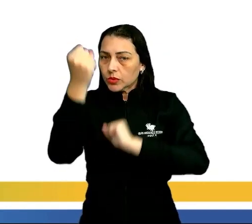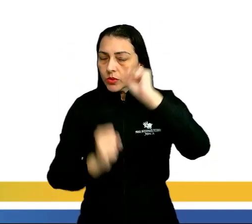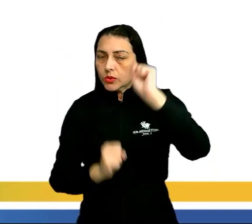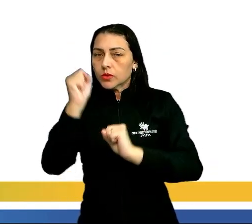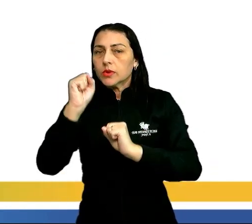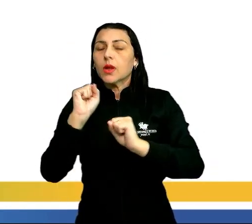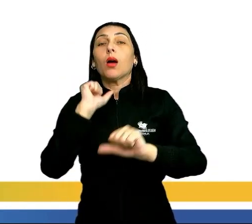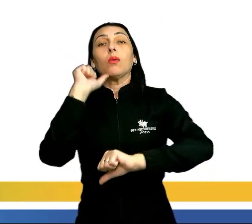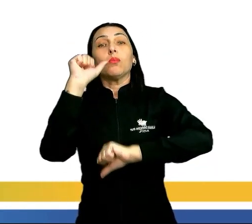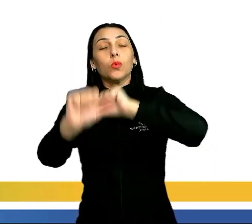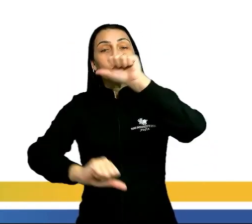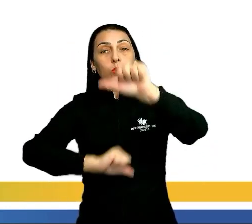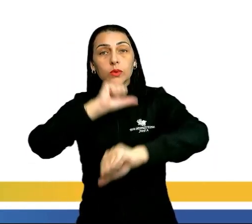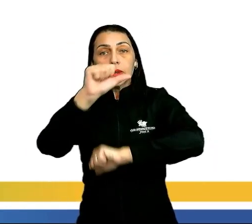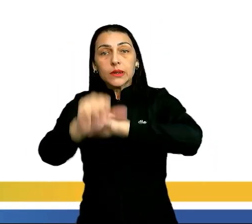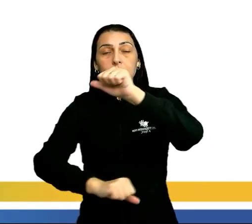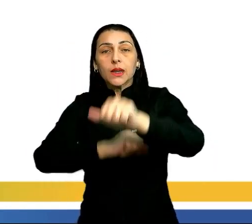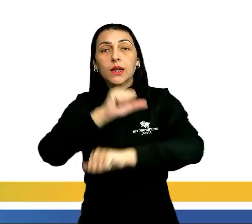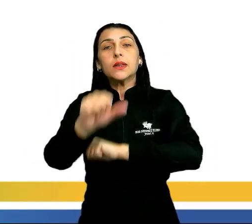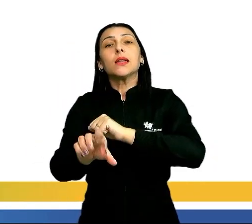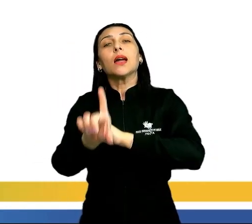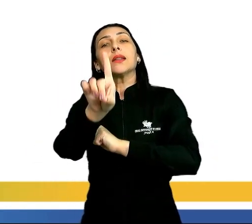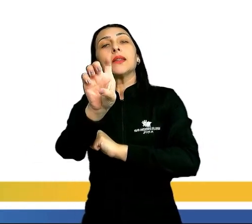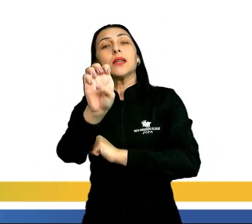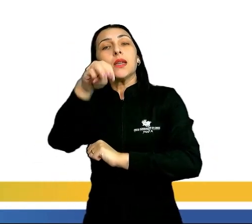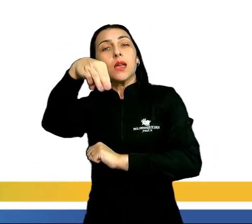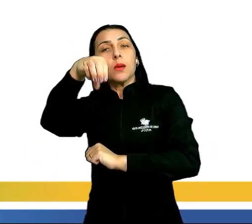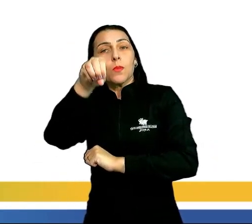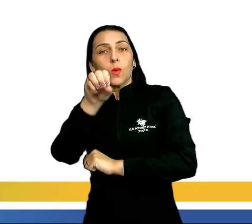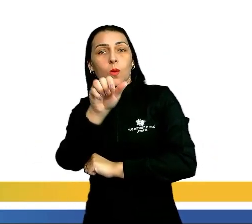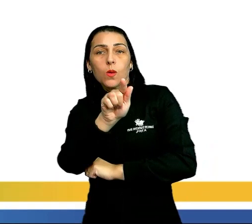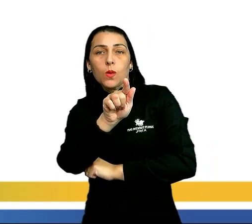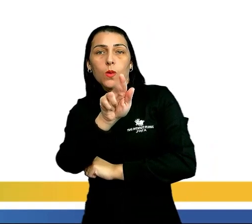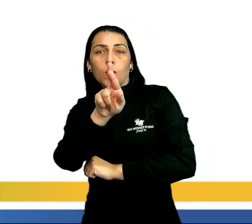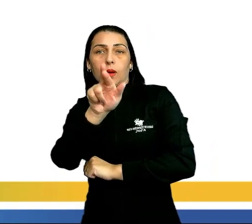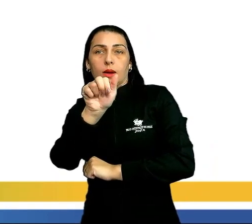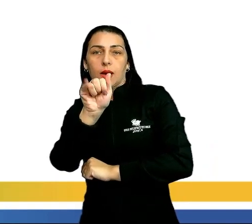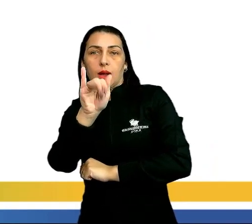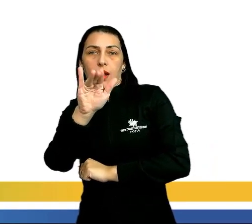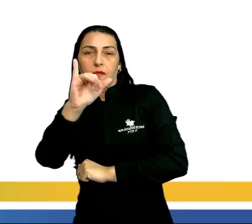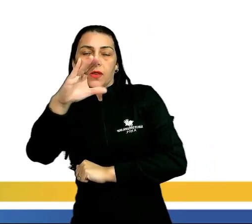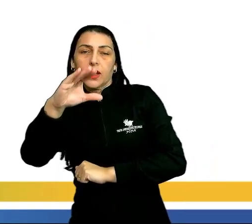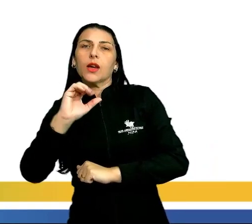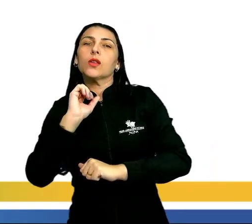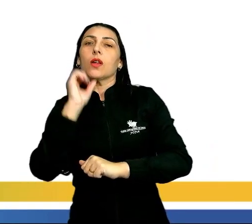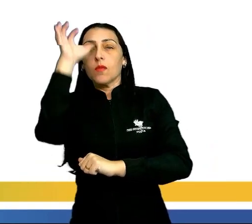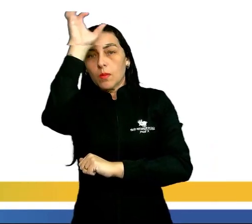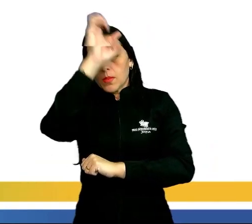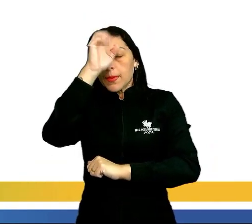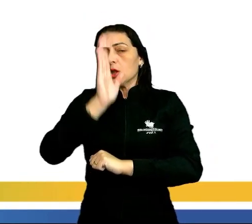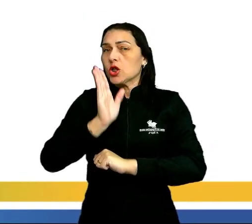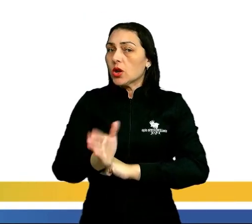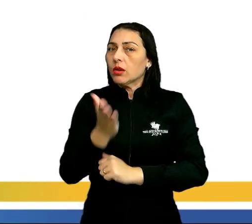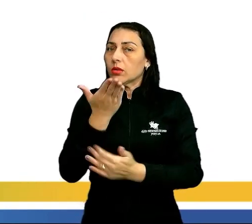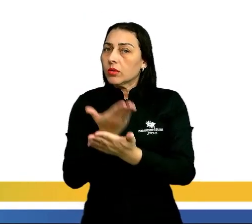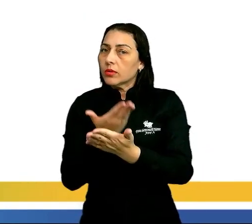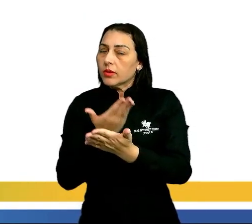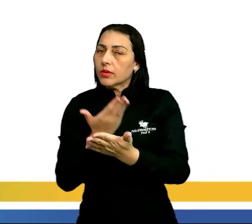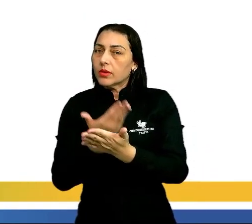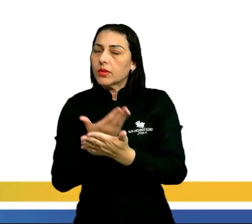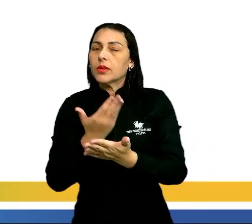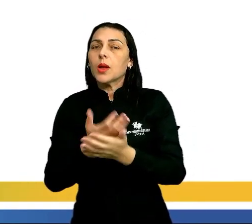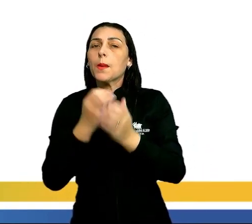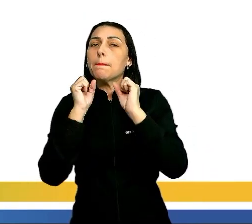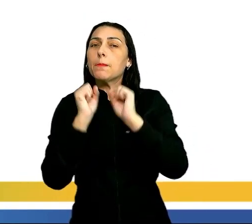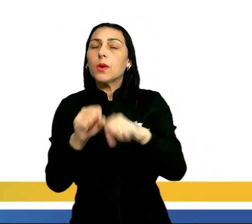transição demográfica, que a gente vai aprender o que é já durante essa aula. A